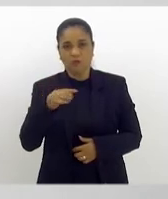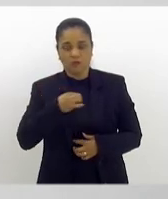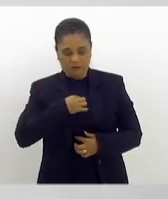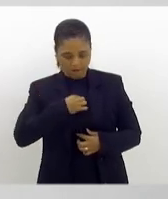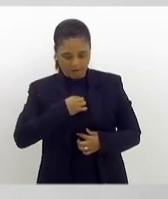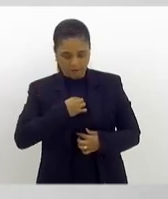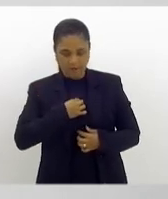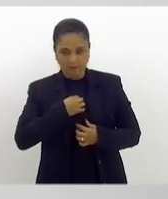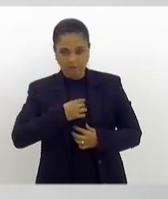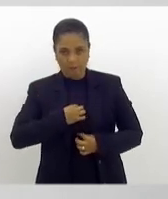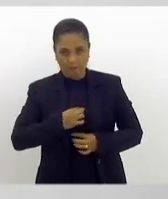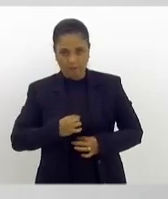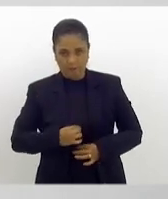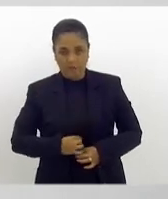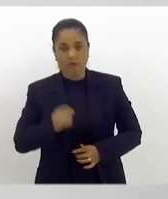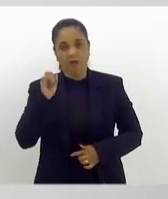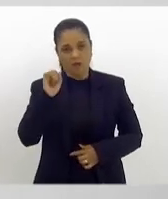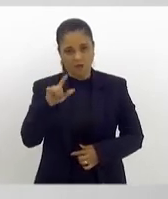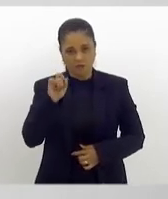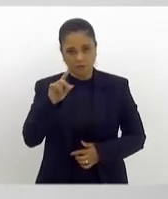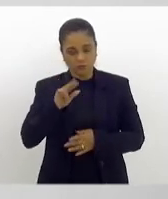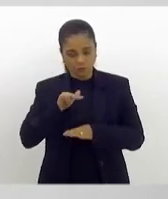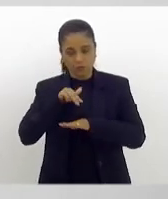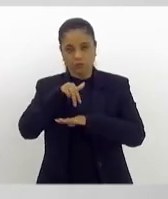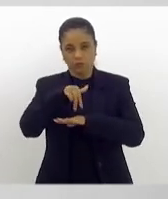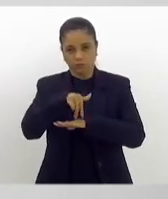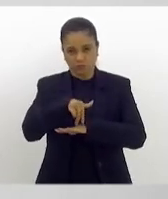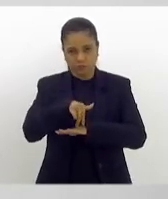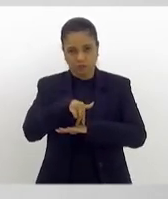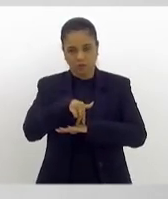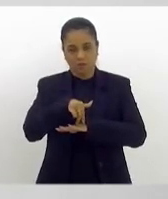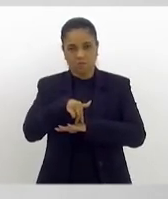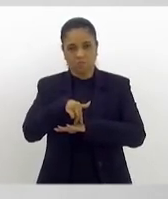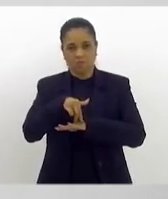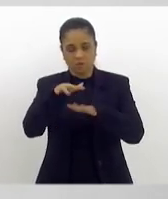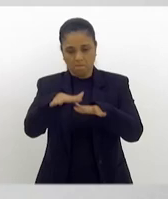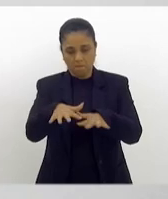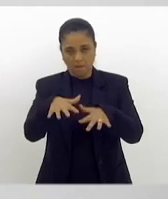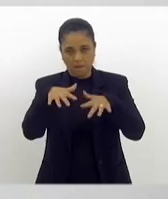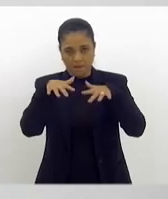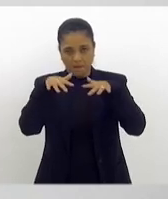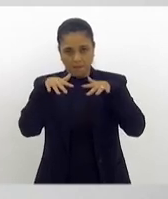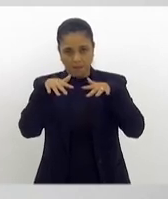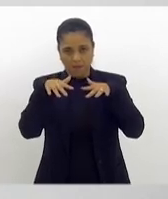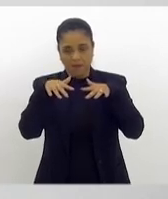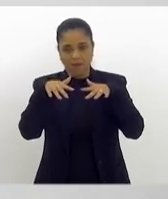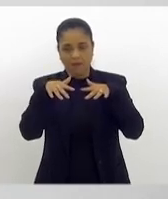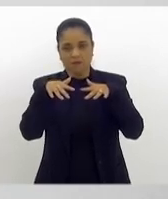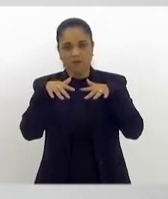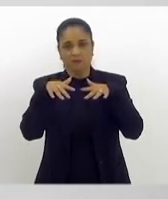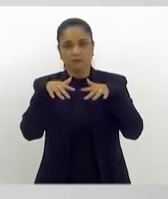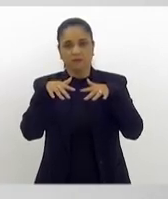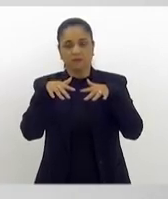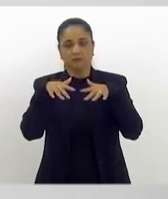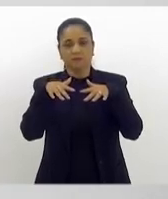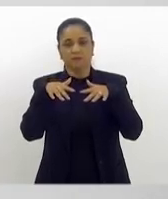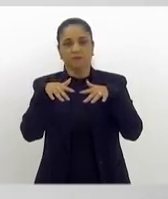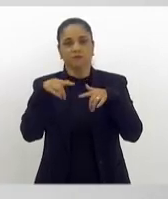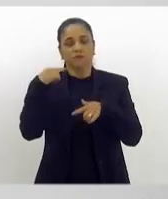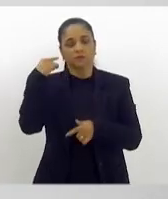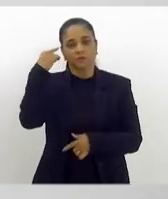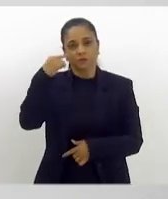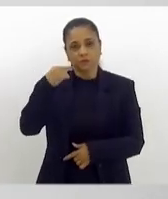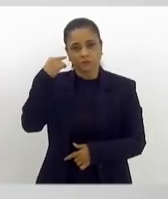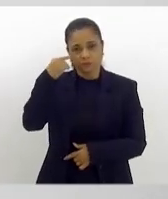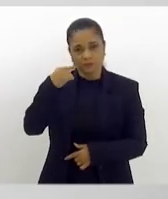e estou de pé para essa estimada plateia. Cumprimento, na figura do deputado Antônio